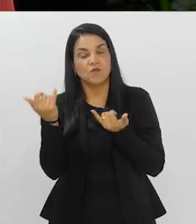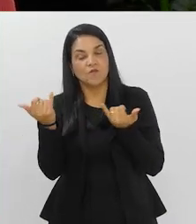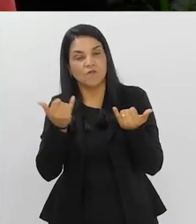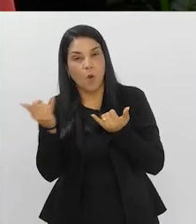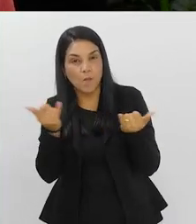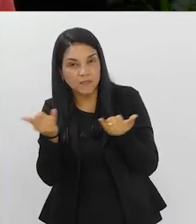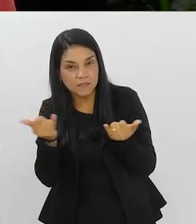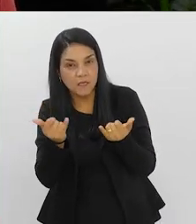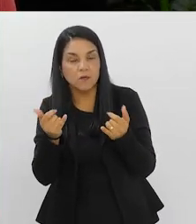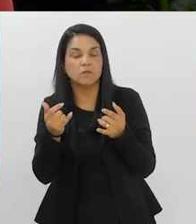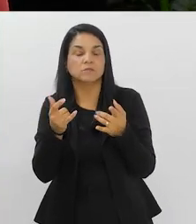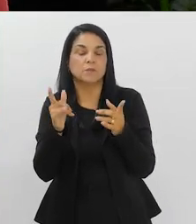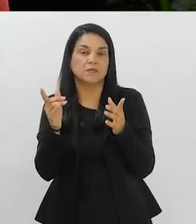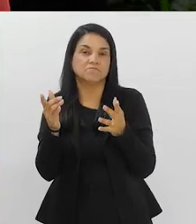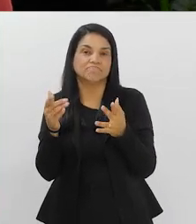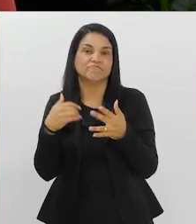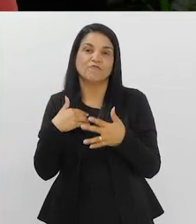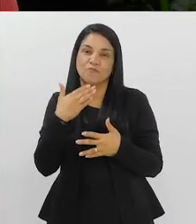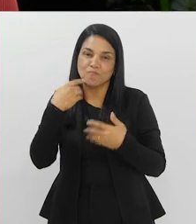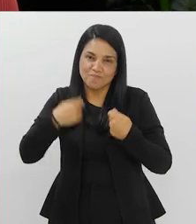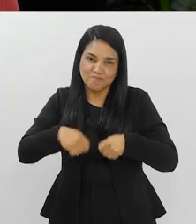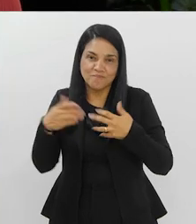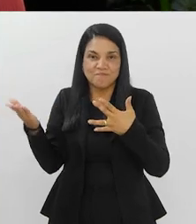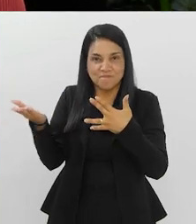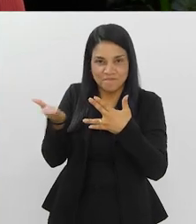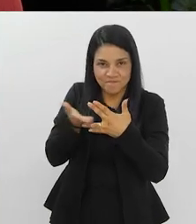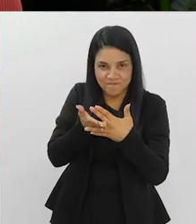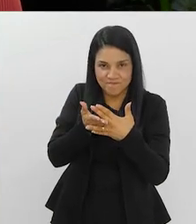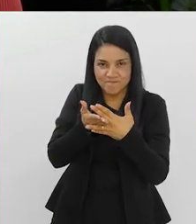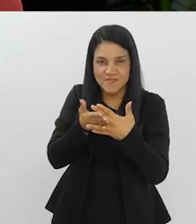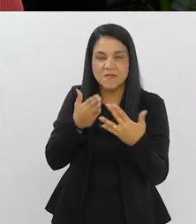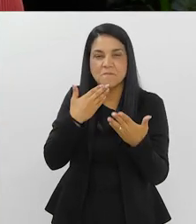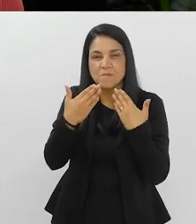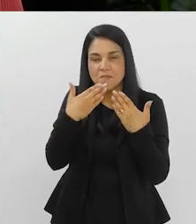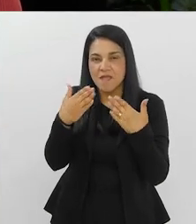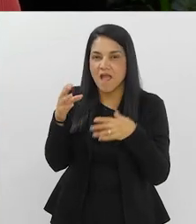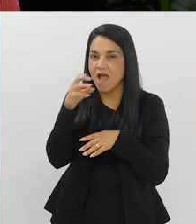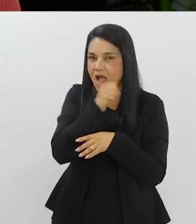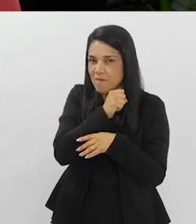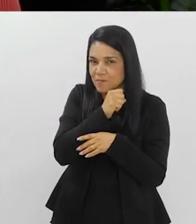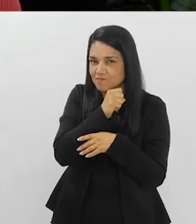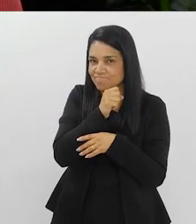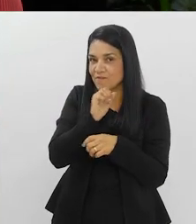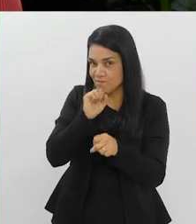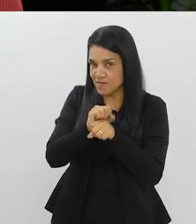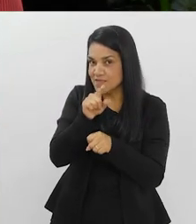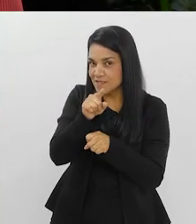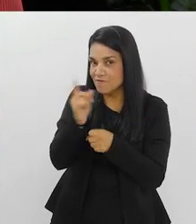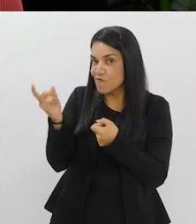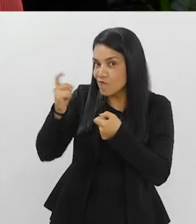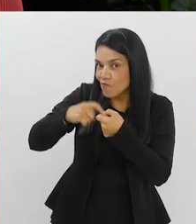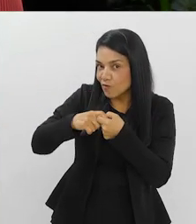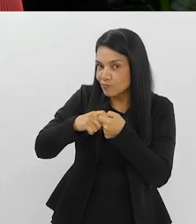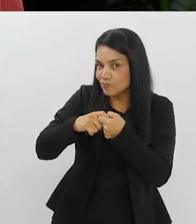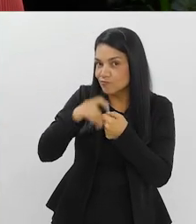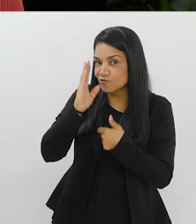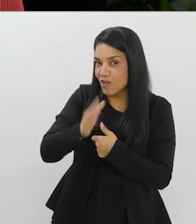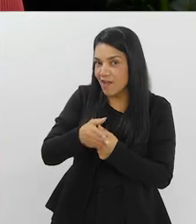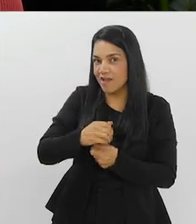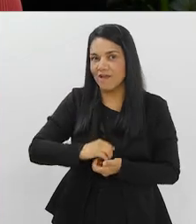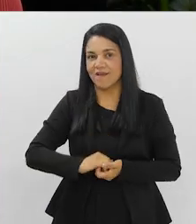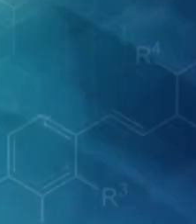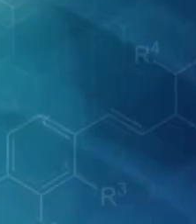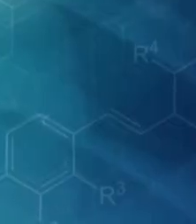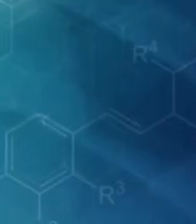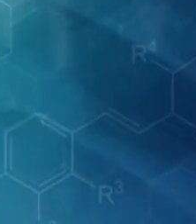Até informação, enfim, mas eu vou precisar interromper esse nosso bate-papo para um rápido intervalo. Não sai daí não que a gente volta